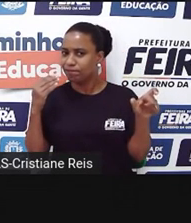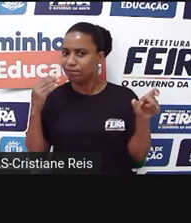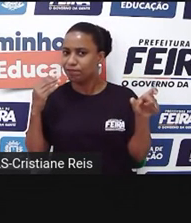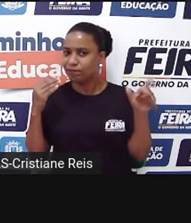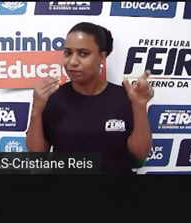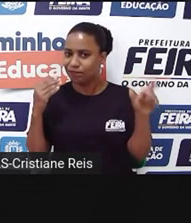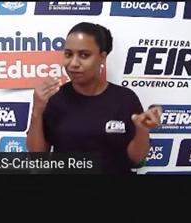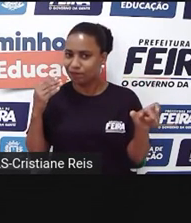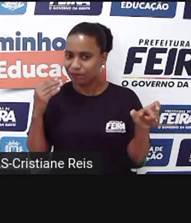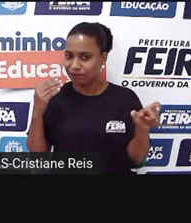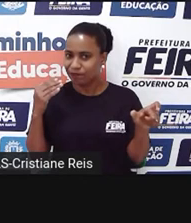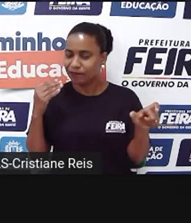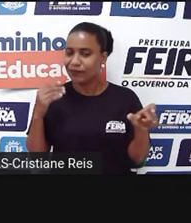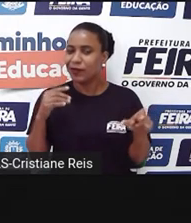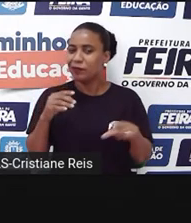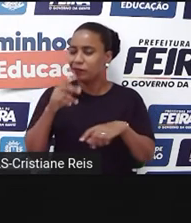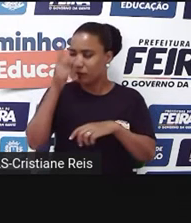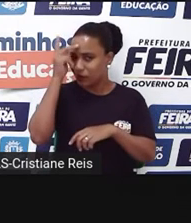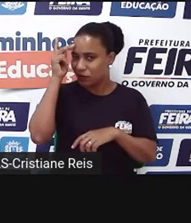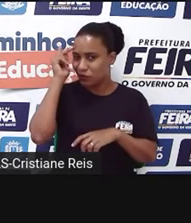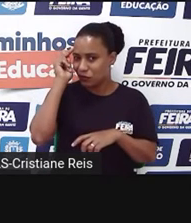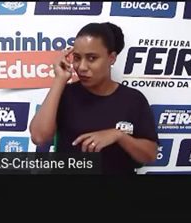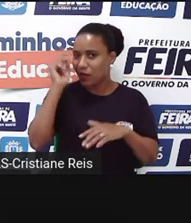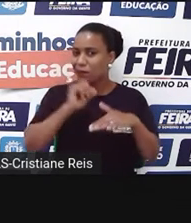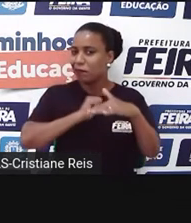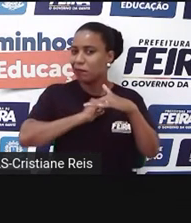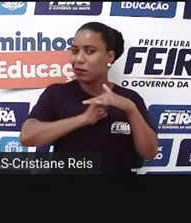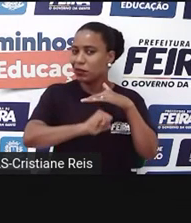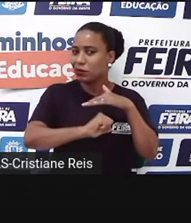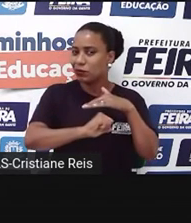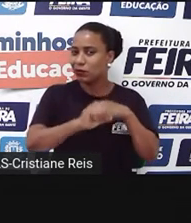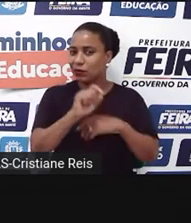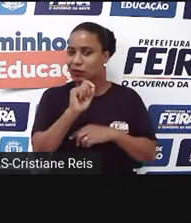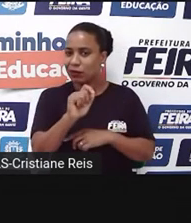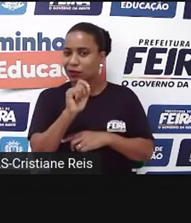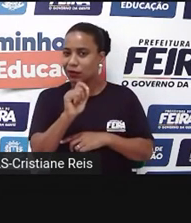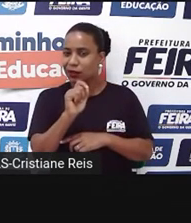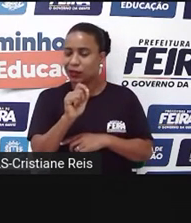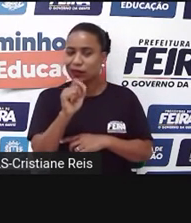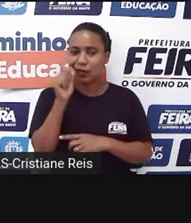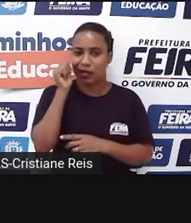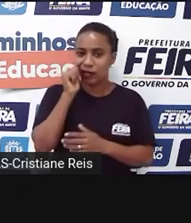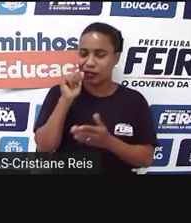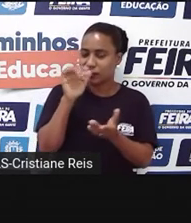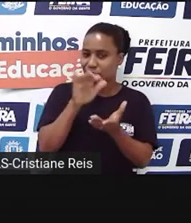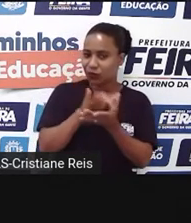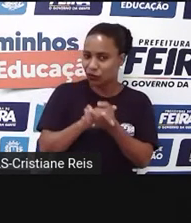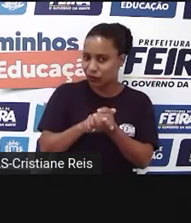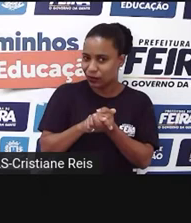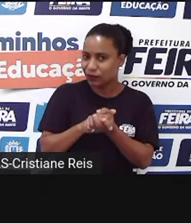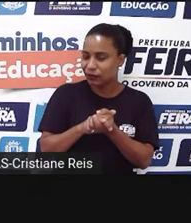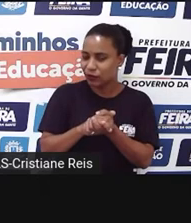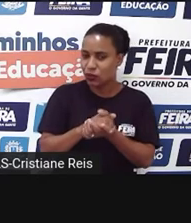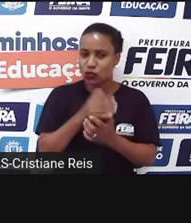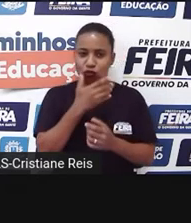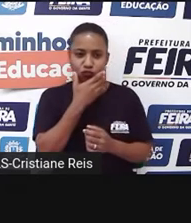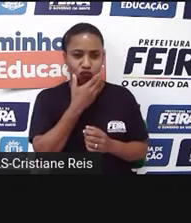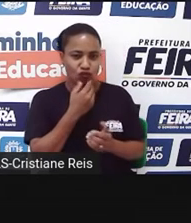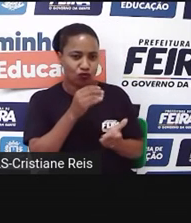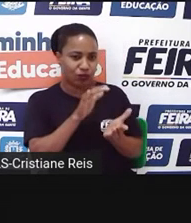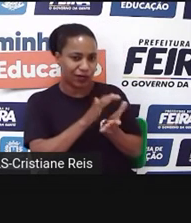quem teve motivos para matar? Wife, esposa, husband, marido,